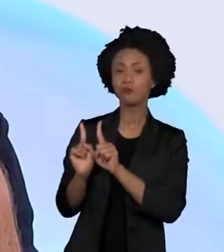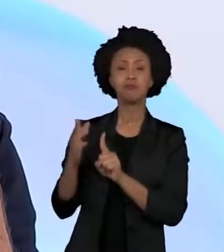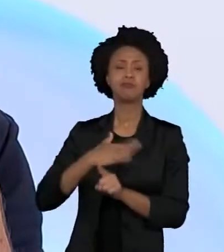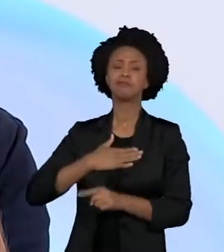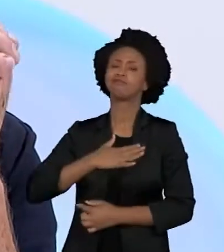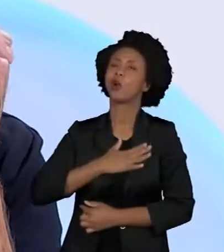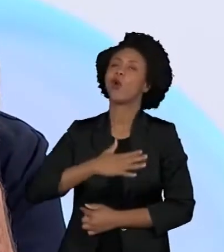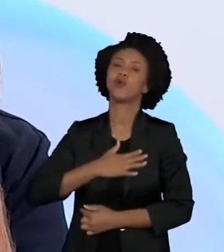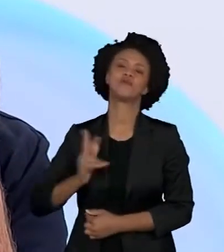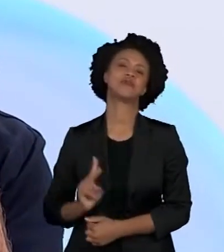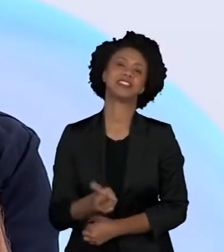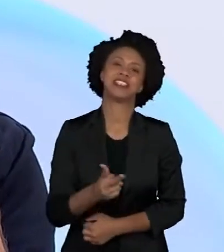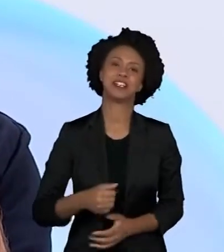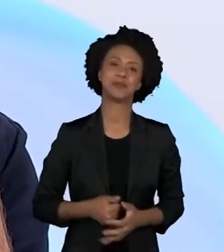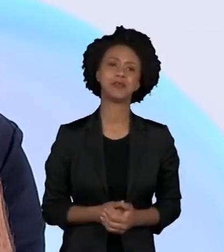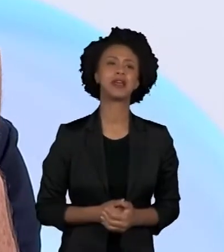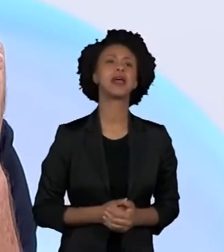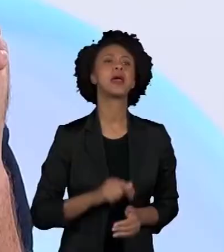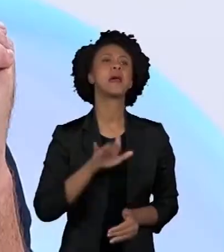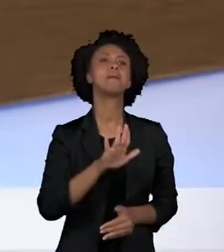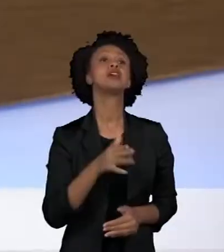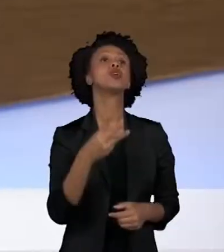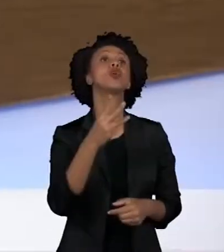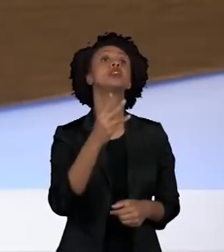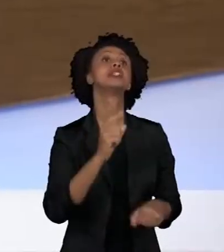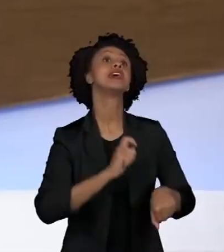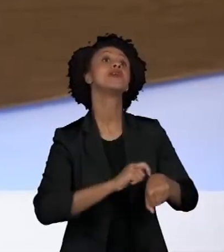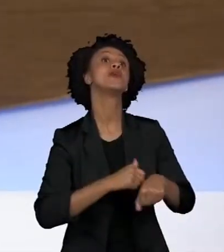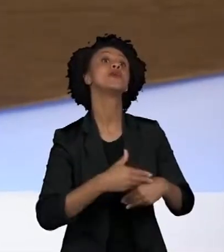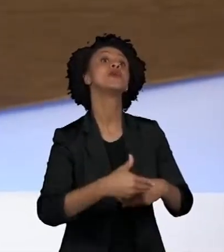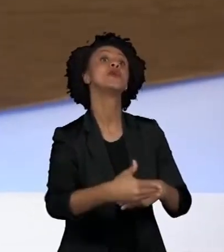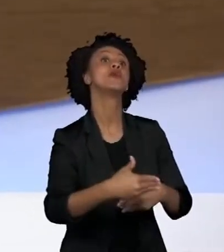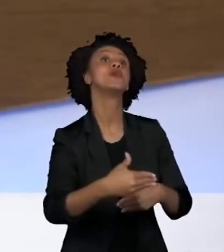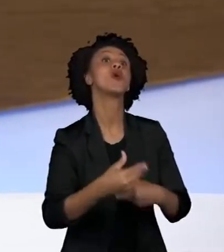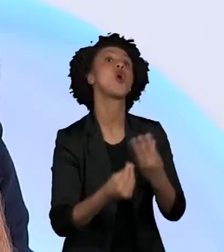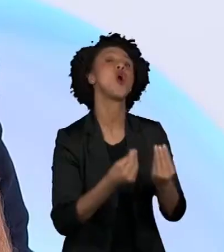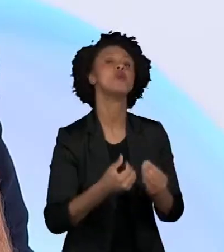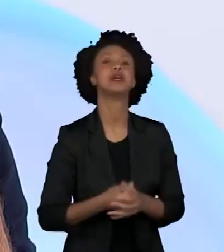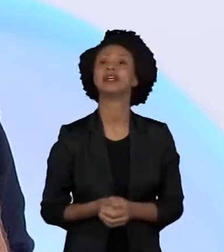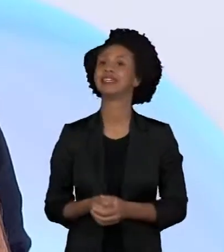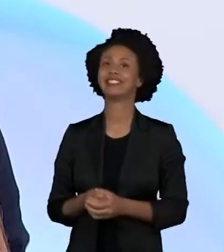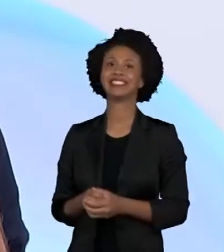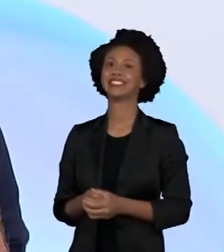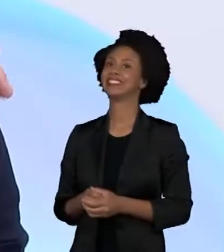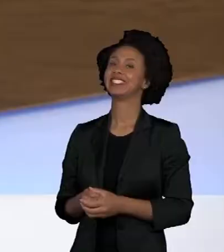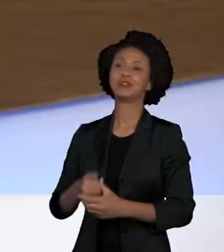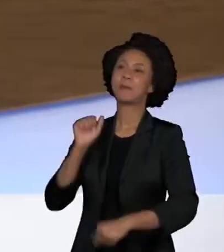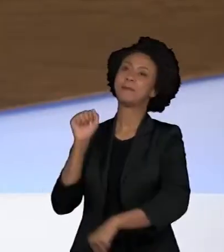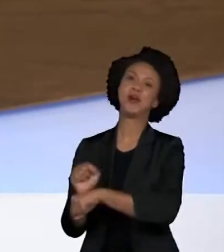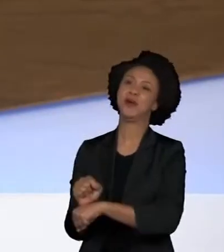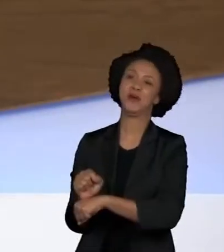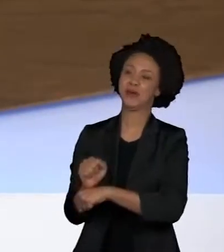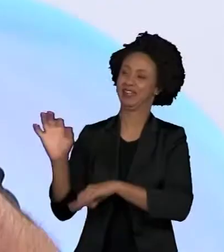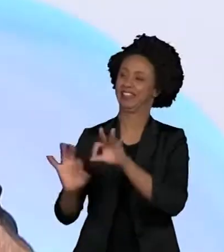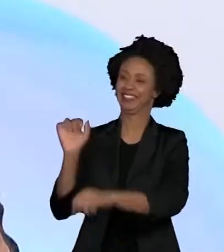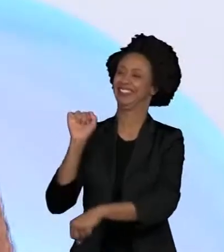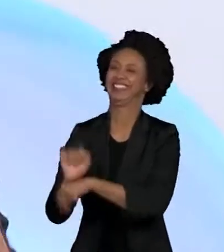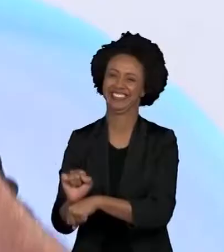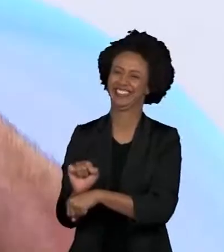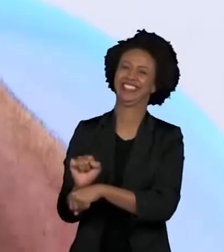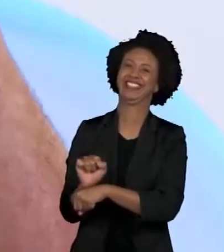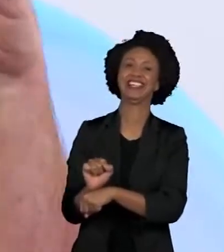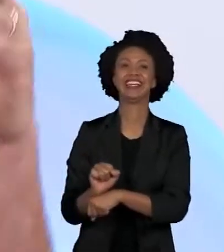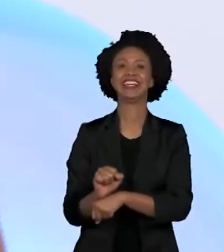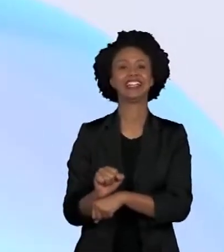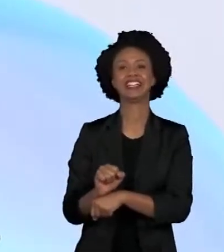muito agradável. Em que estágio está o terceiro filme? Olha, o terceiro filme não está em estágio. Está num estágio,